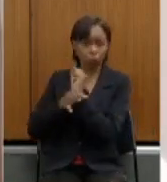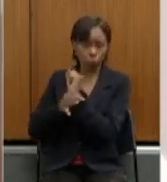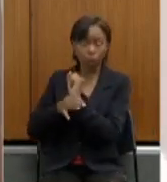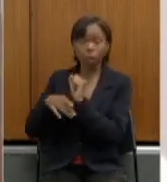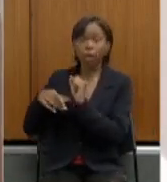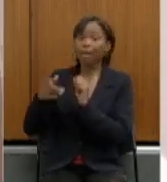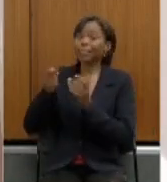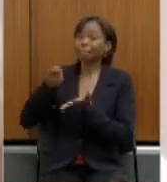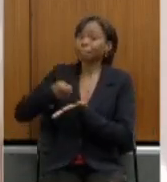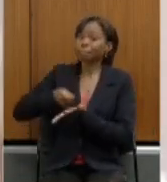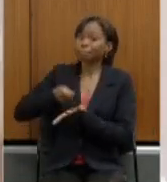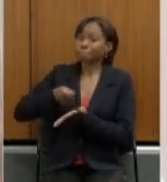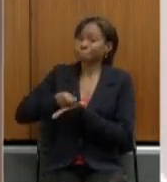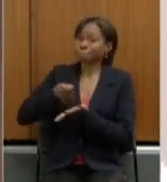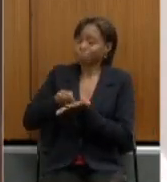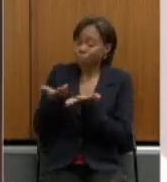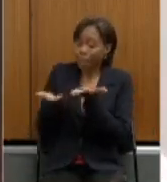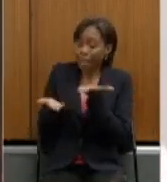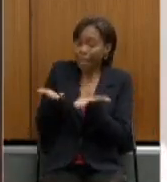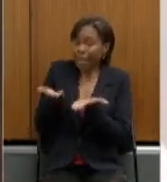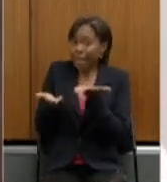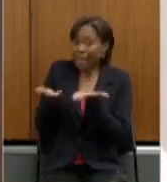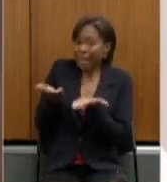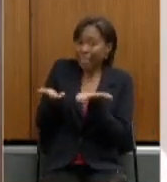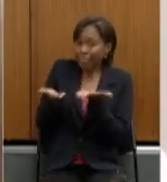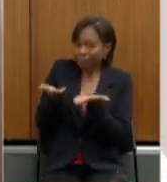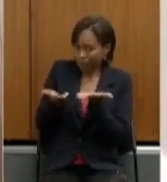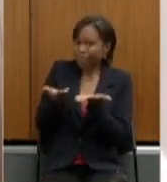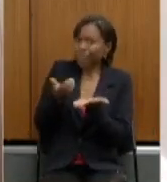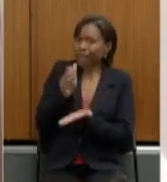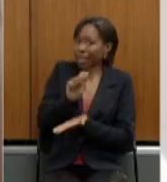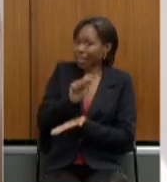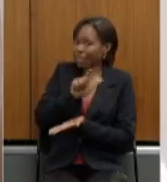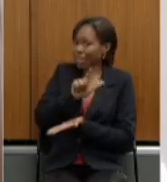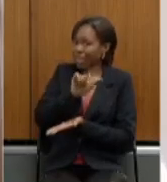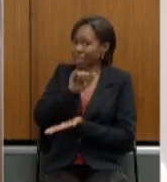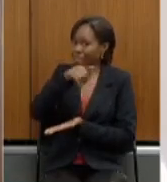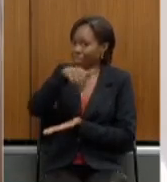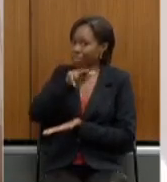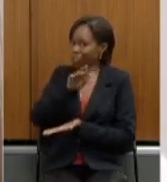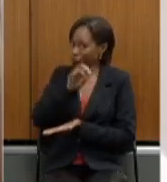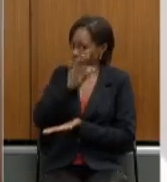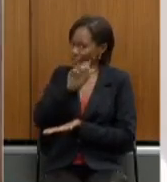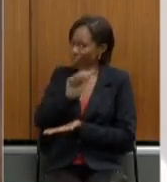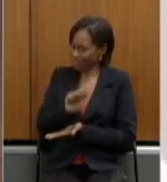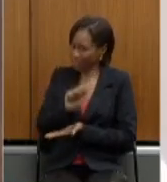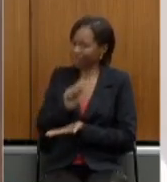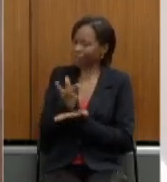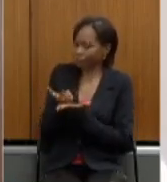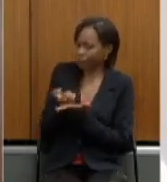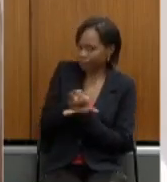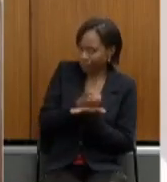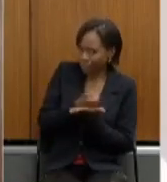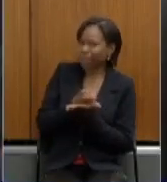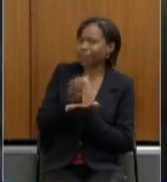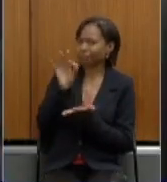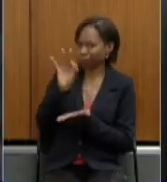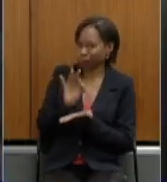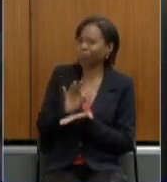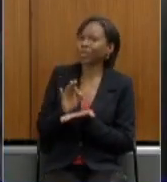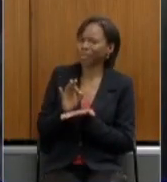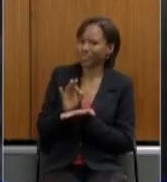o reequilíbrio das alíquotas, mas não seria demais ela também exigir uma diferenciação das